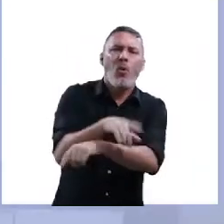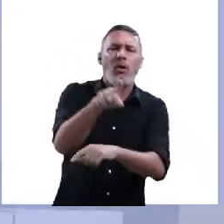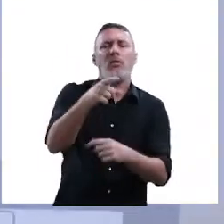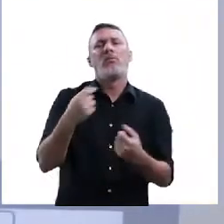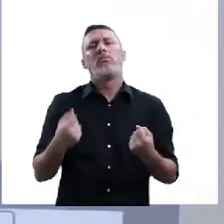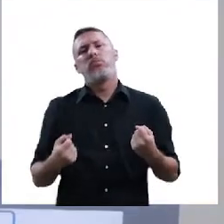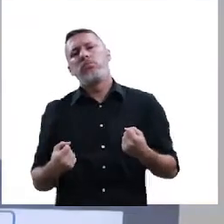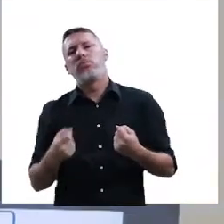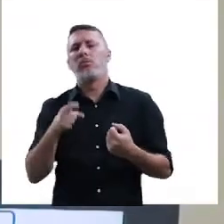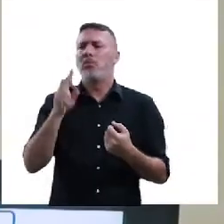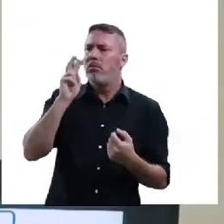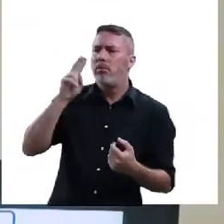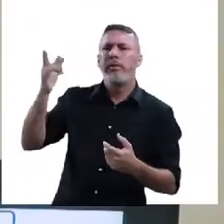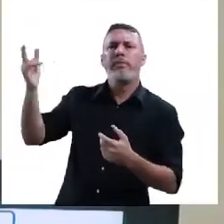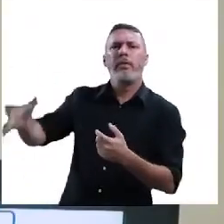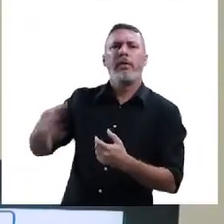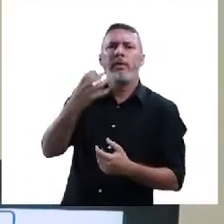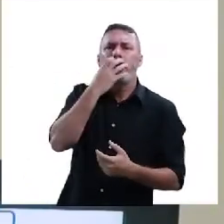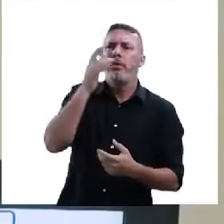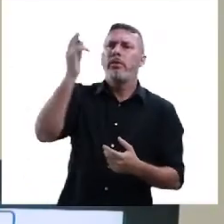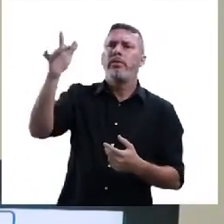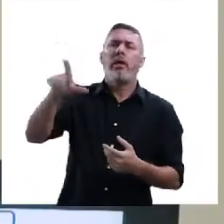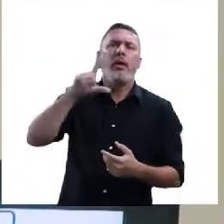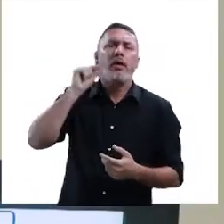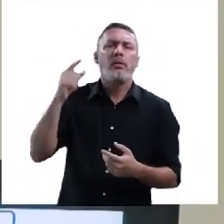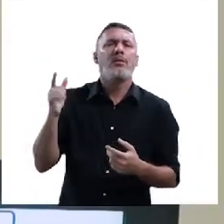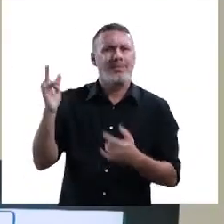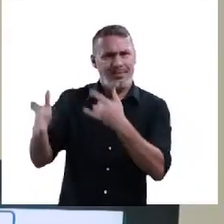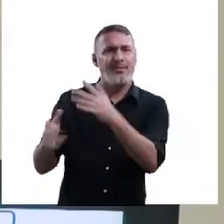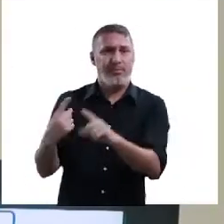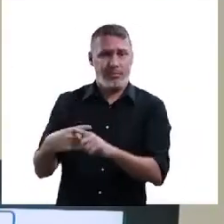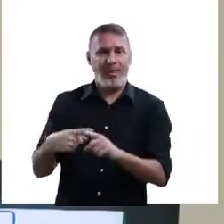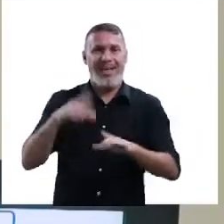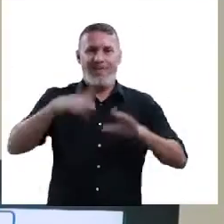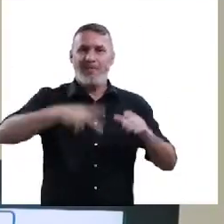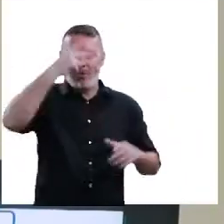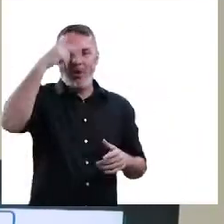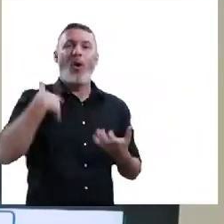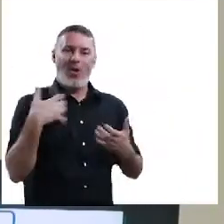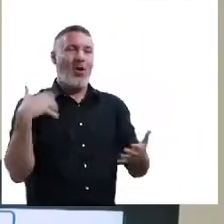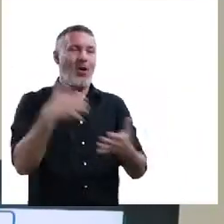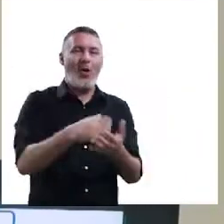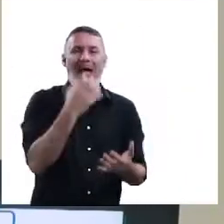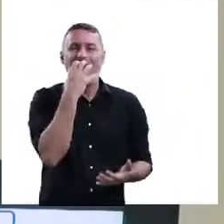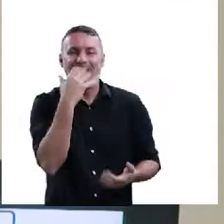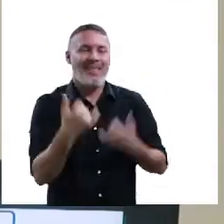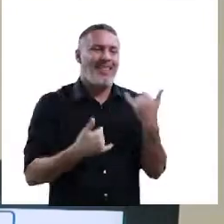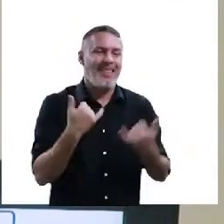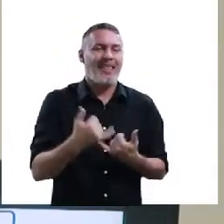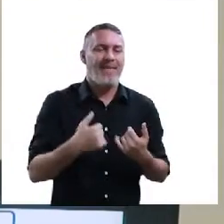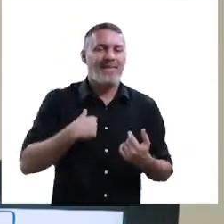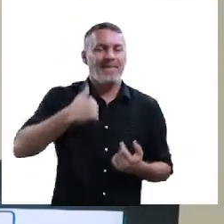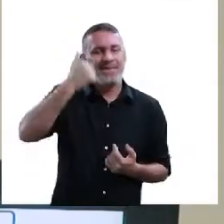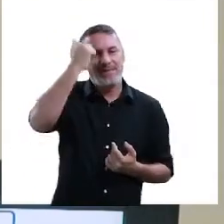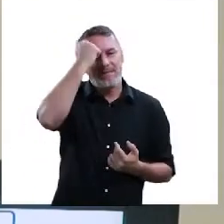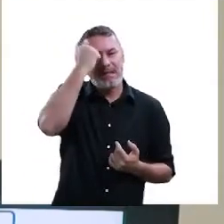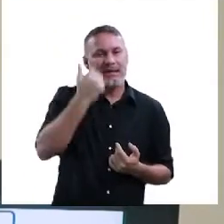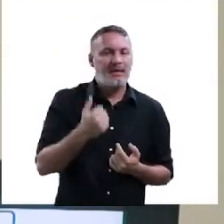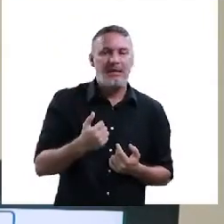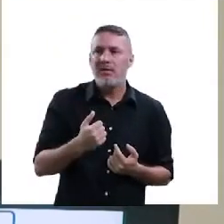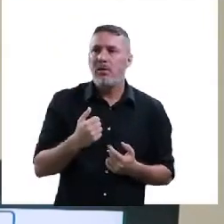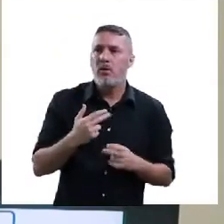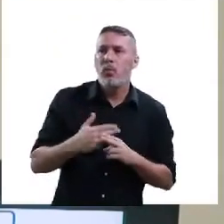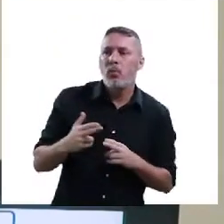por isso. Quantos de vocês, às vezes, passam nas BRs e vê animal jogado? Por quê? A pessoa quer um animal, aí depois fica